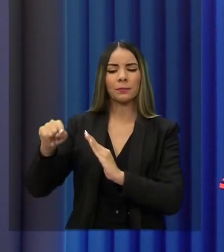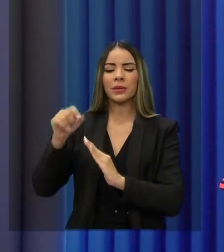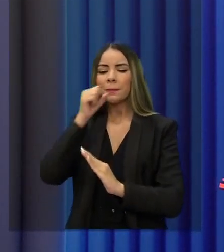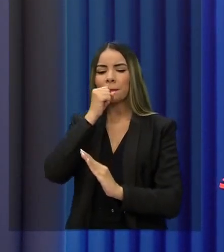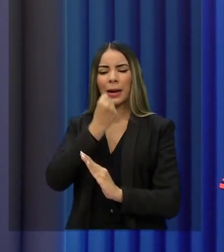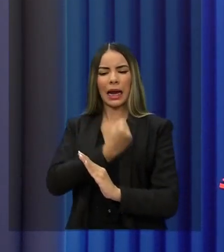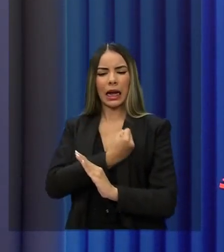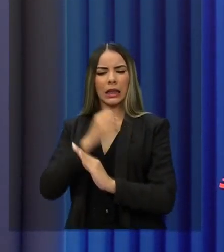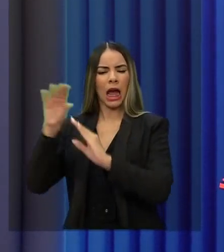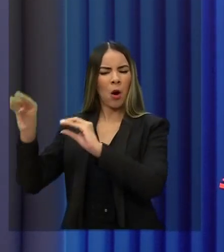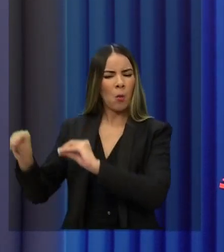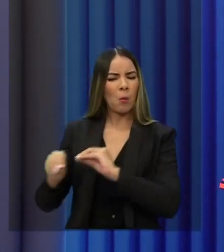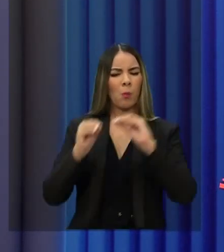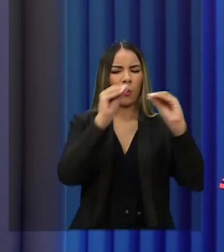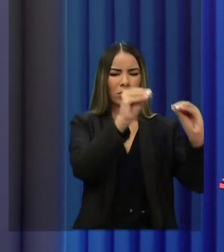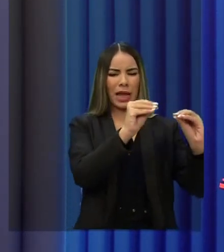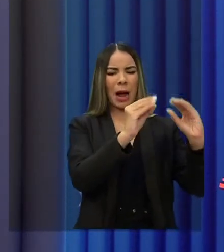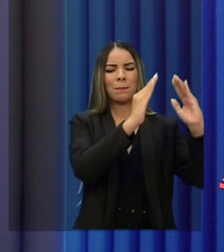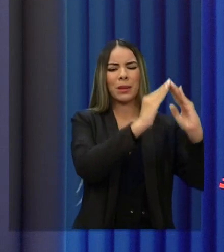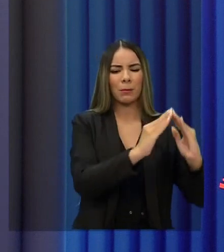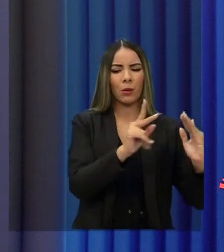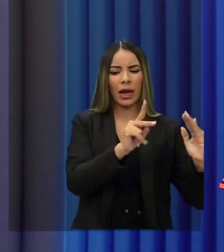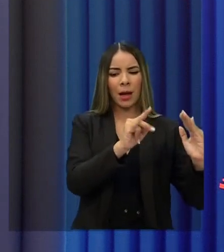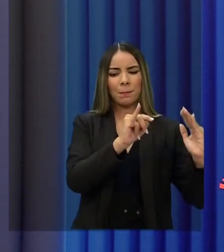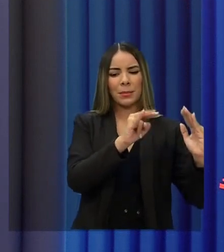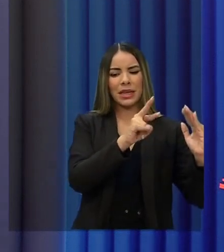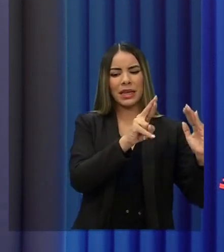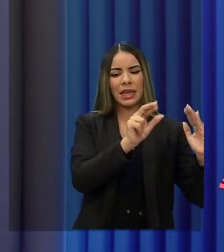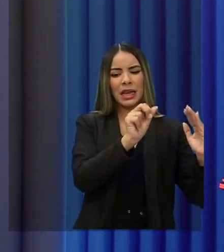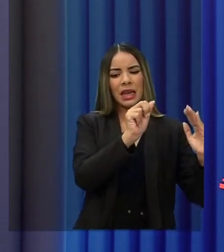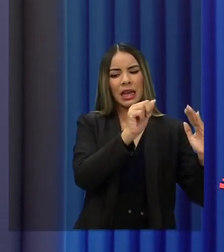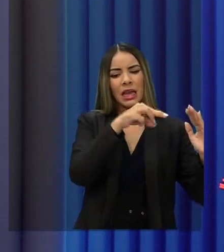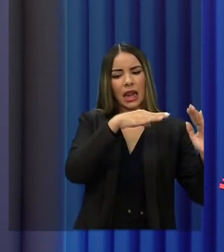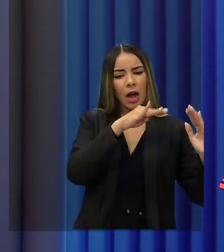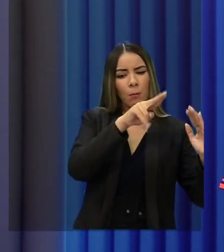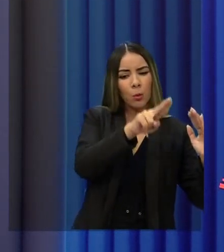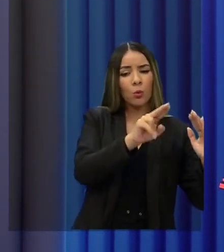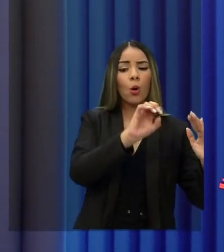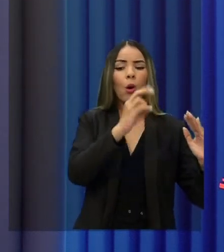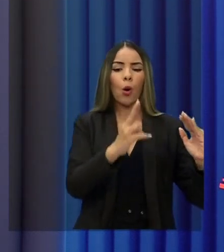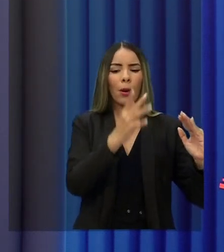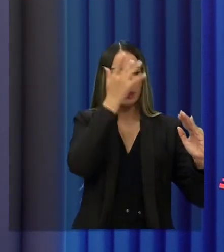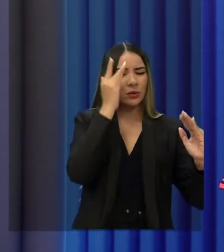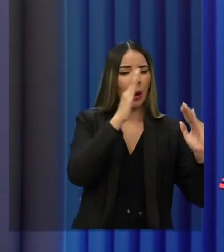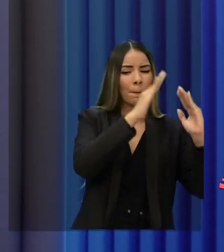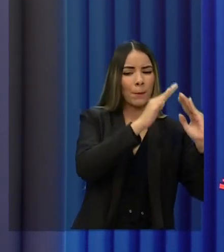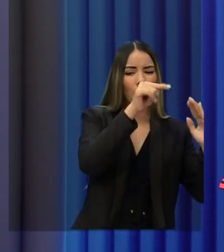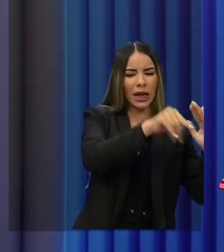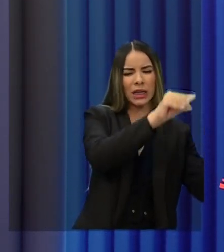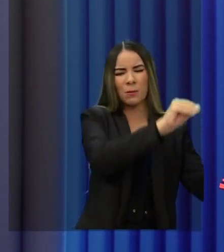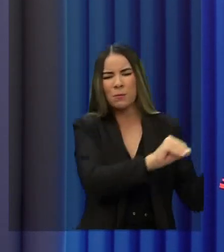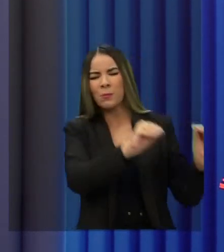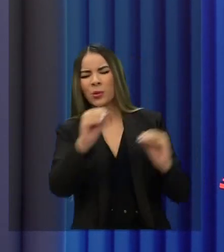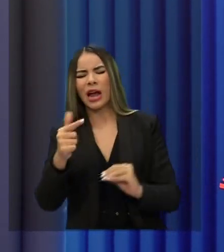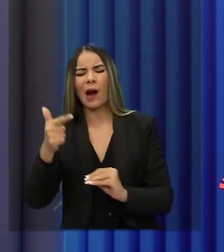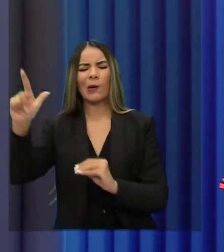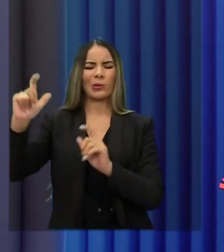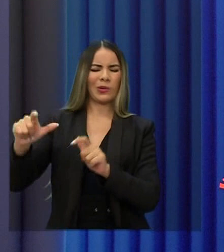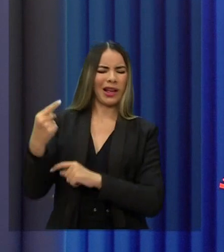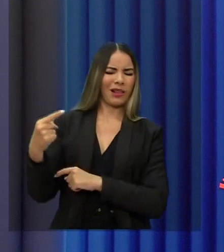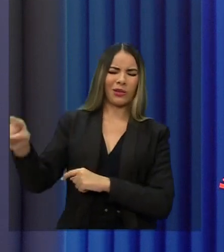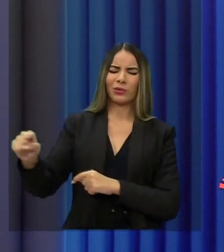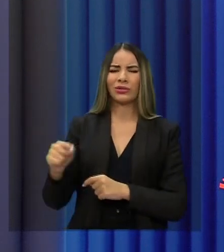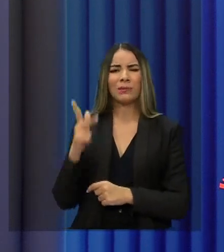e colocar para morar no Pirambu ou alguém que mora lá no Pirambu transferir lá para o anel viário. Isso faz com que você desestruture completamente